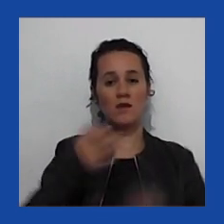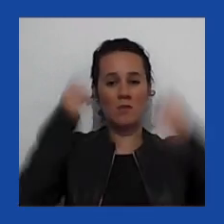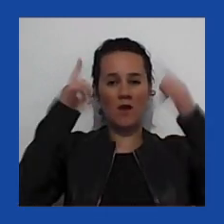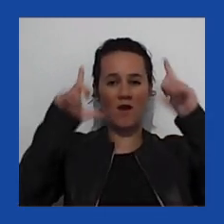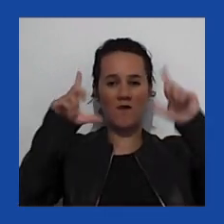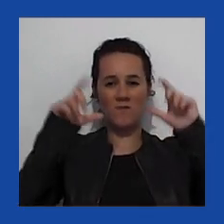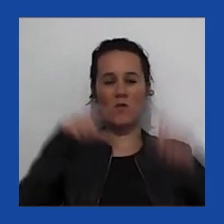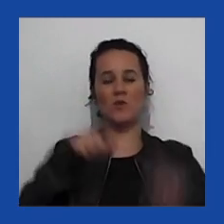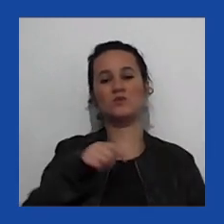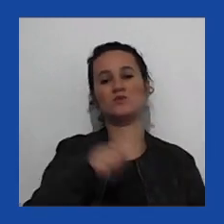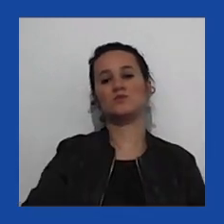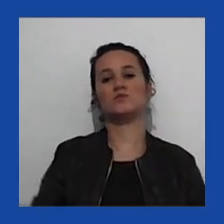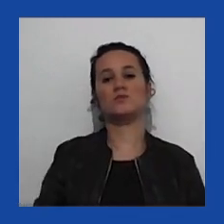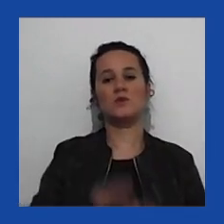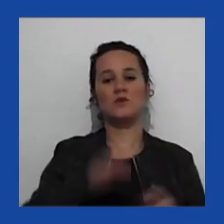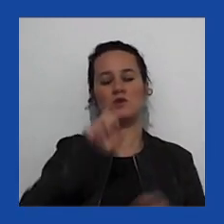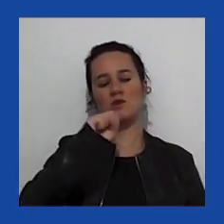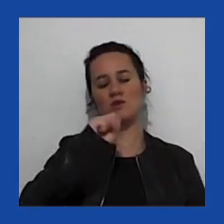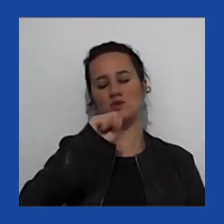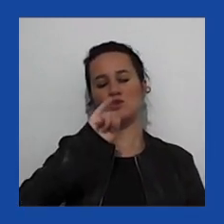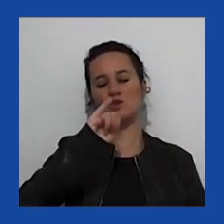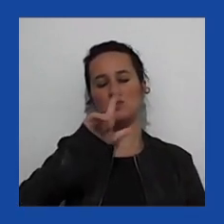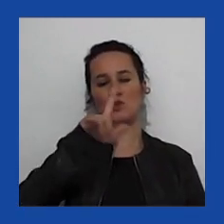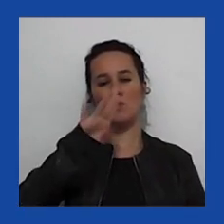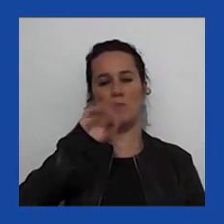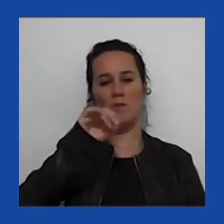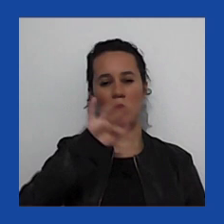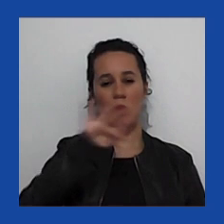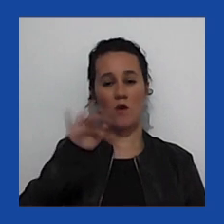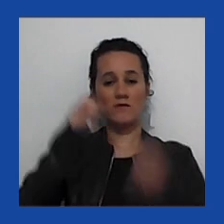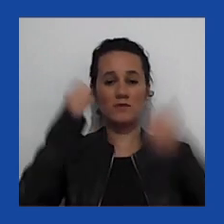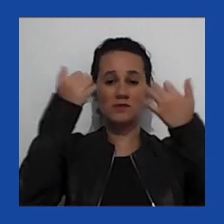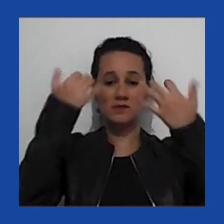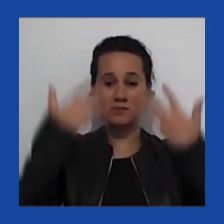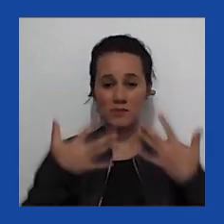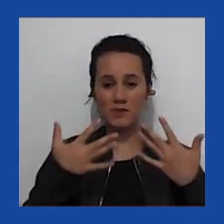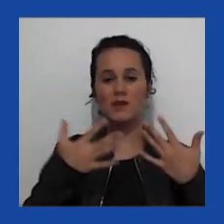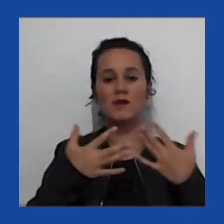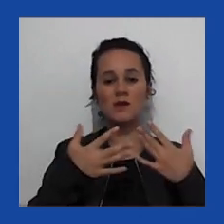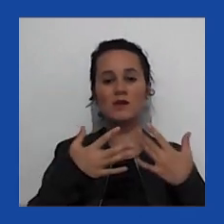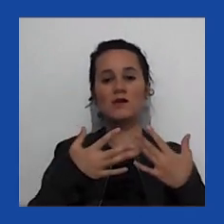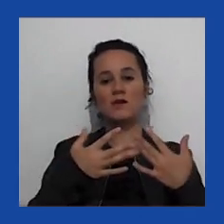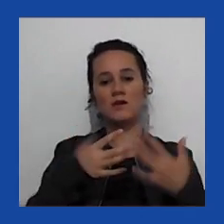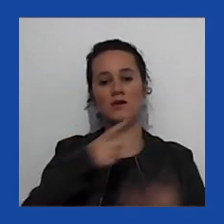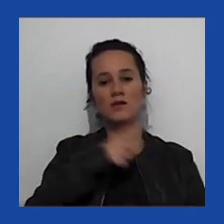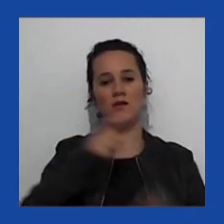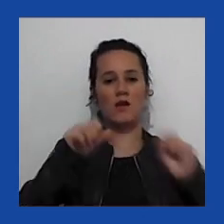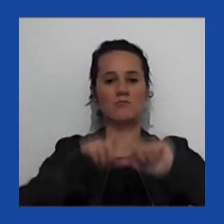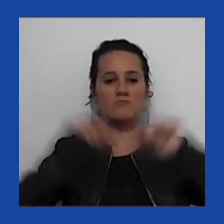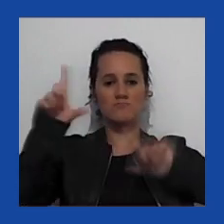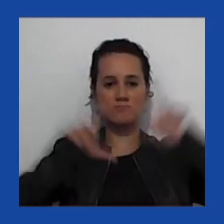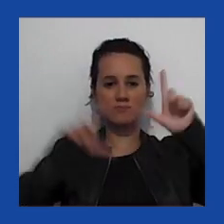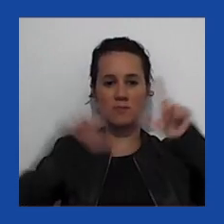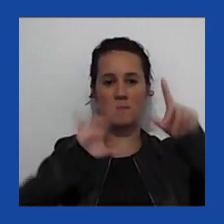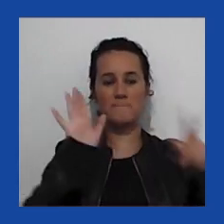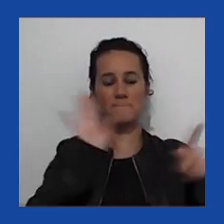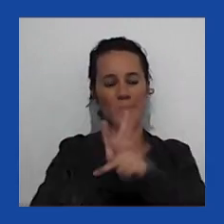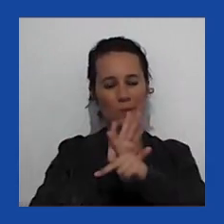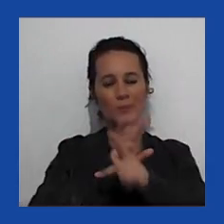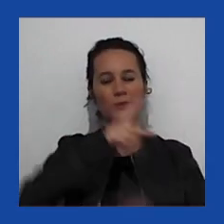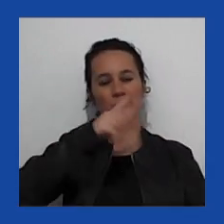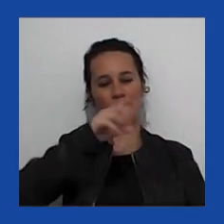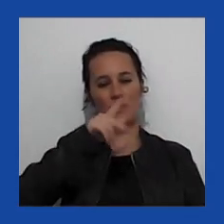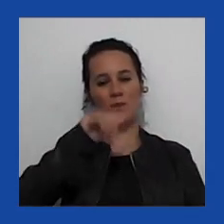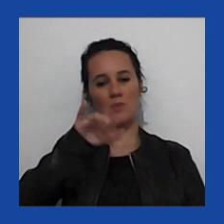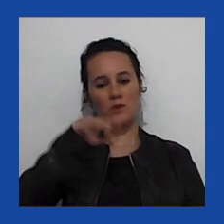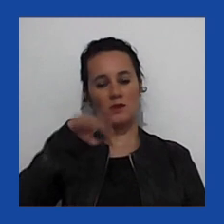de Shoshana Zuboff, que também escreve sobre isso, a afinidade da mídia social e populismo, ela tem